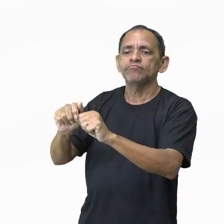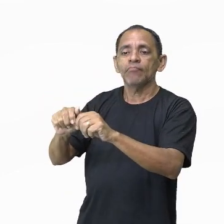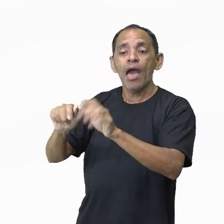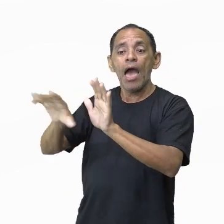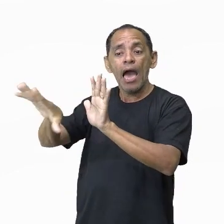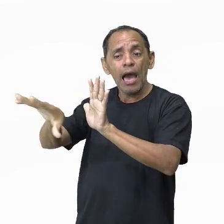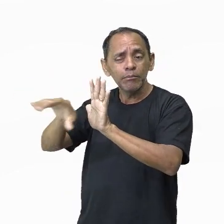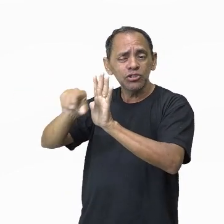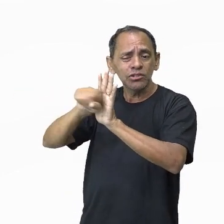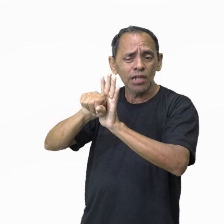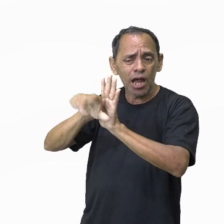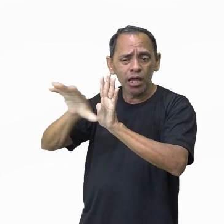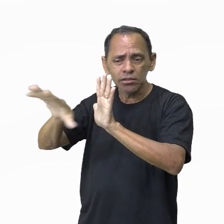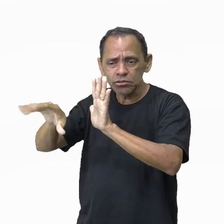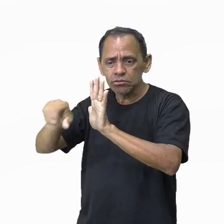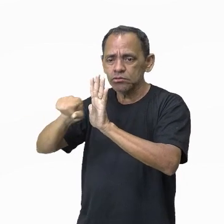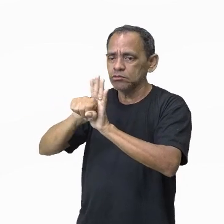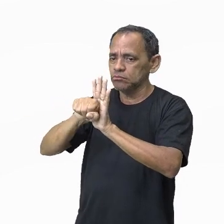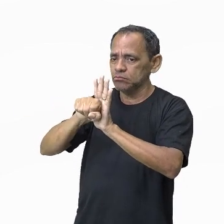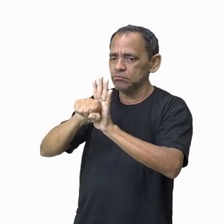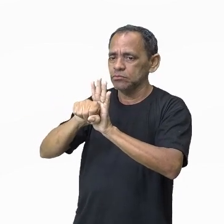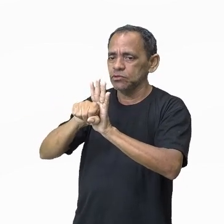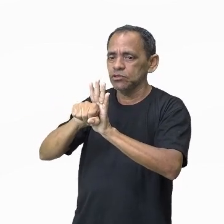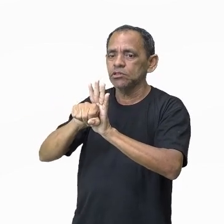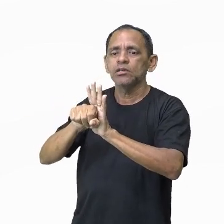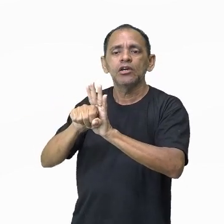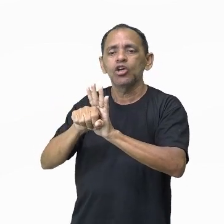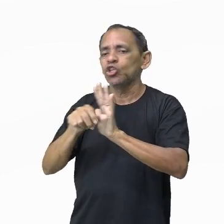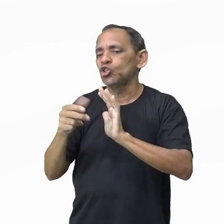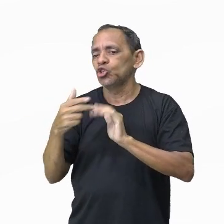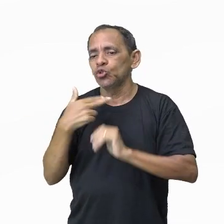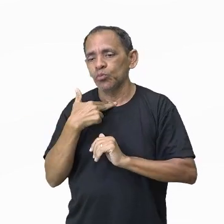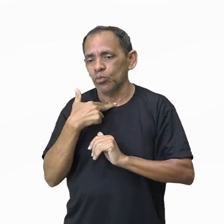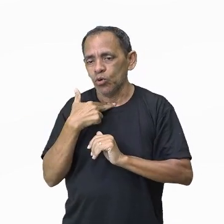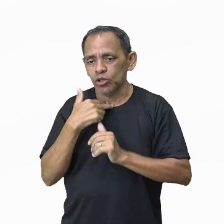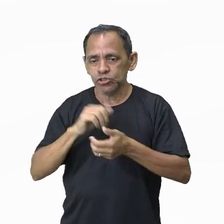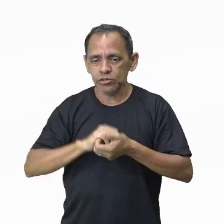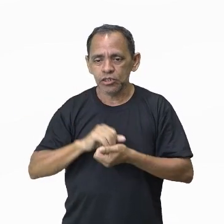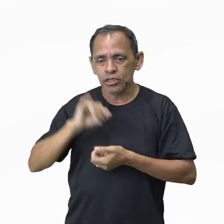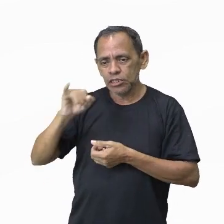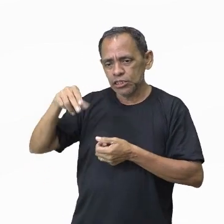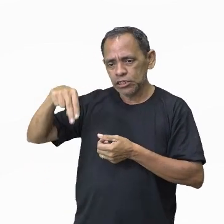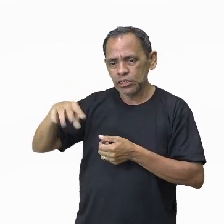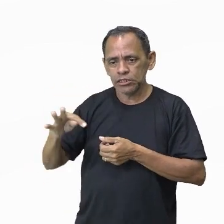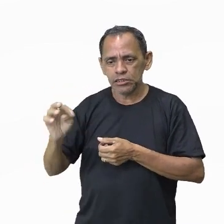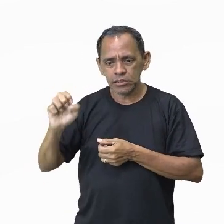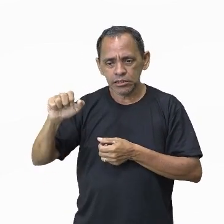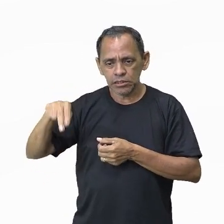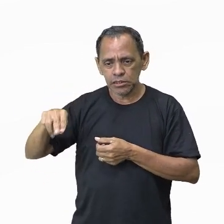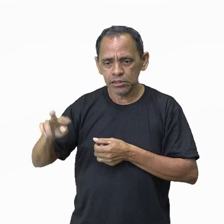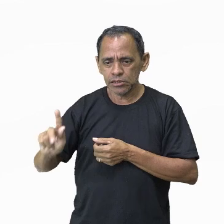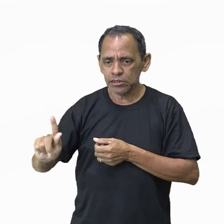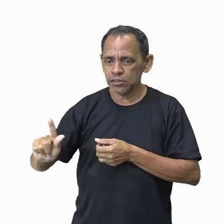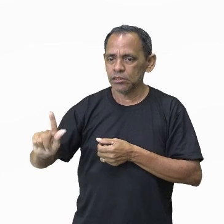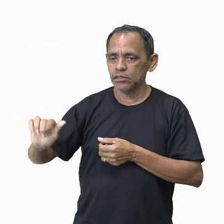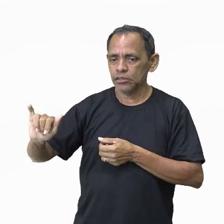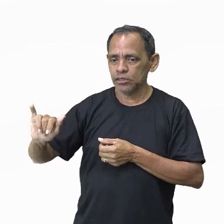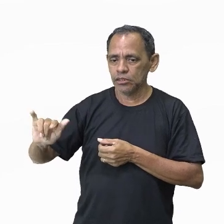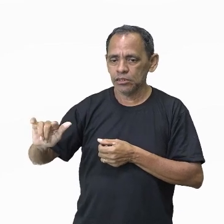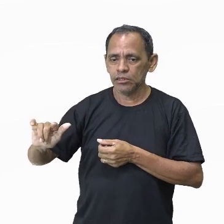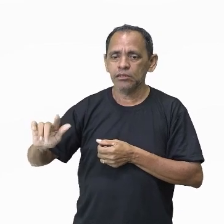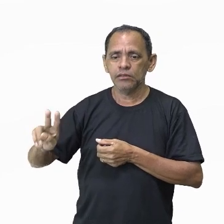intangível. Ele representa a totalidade dos saberes, tradições e costumes